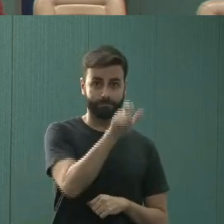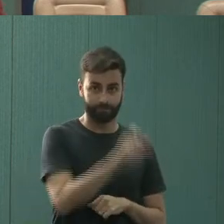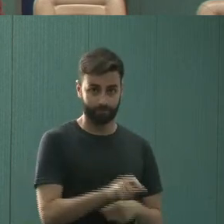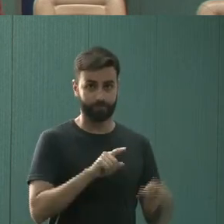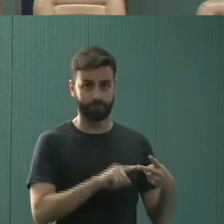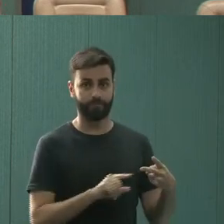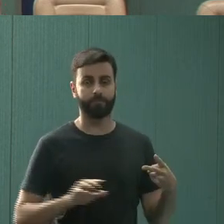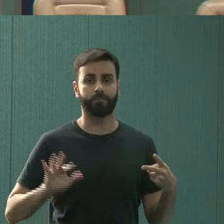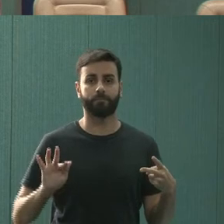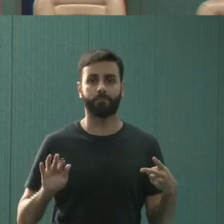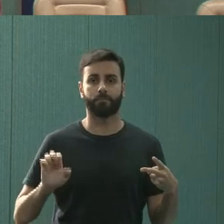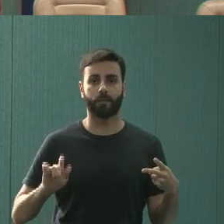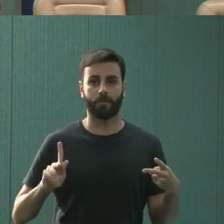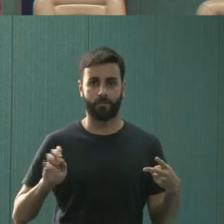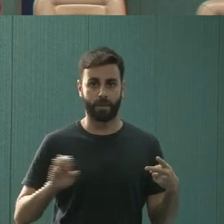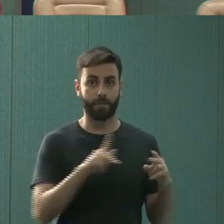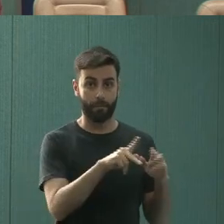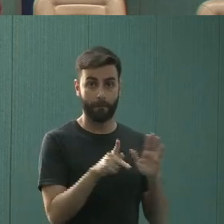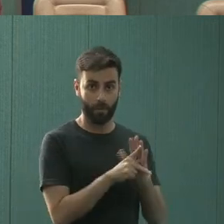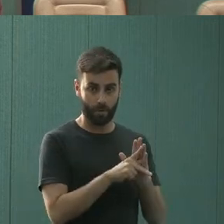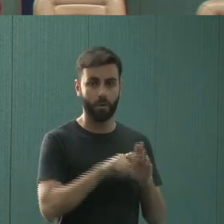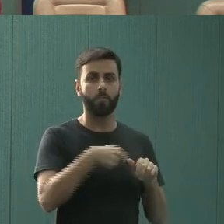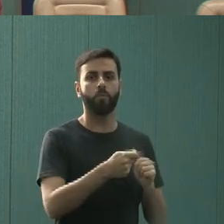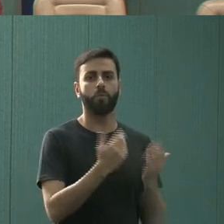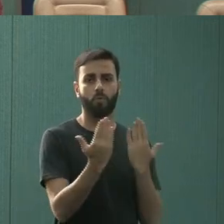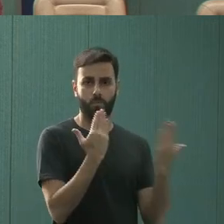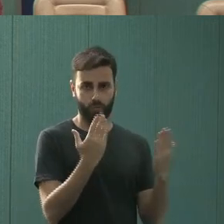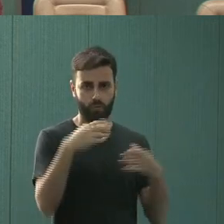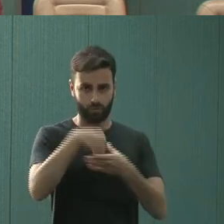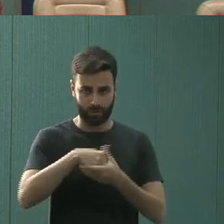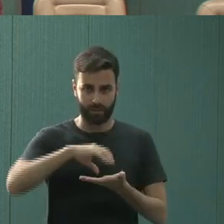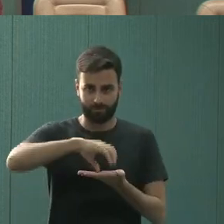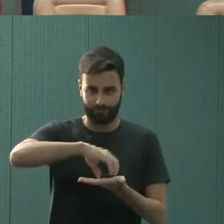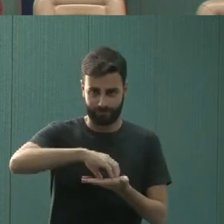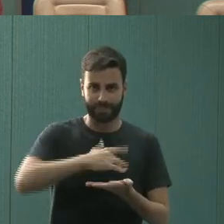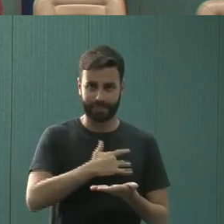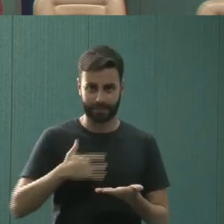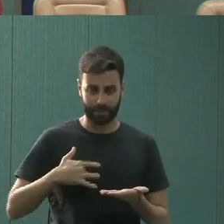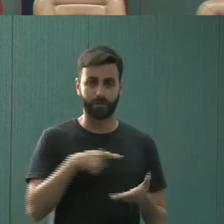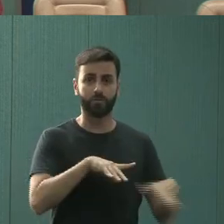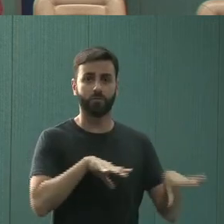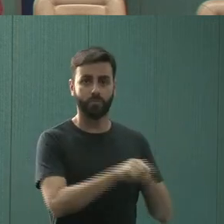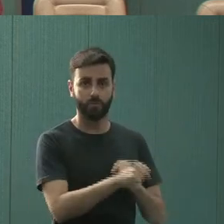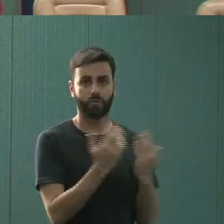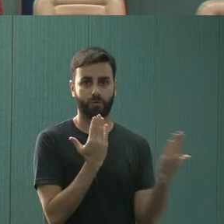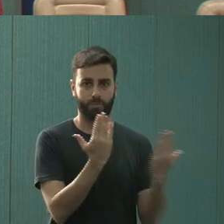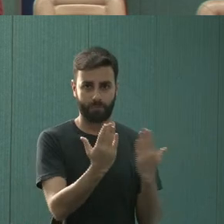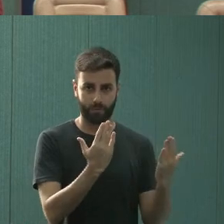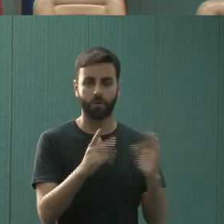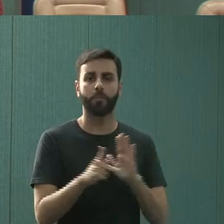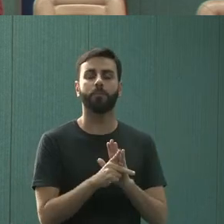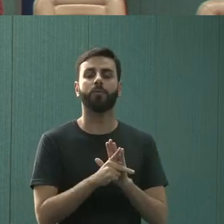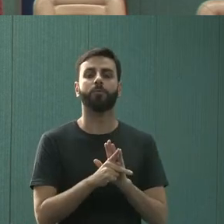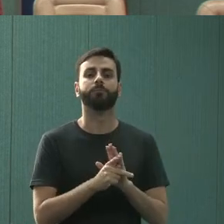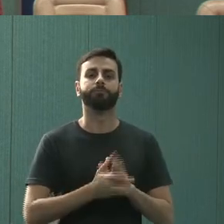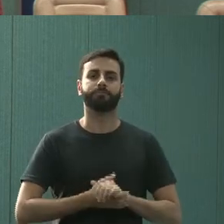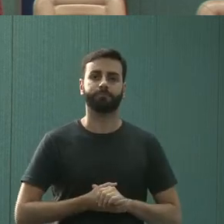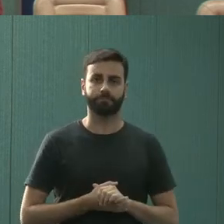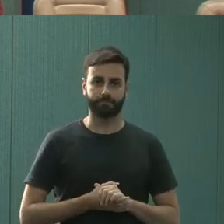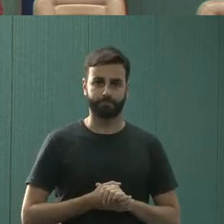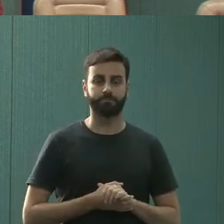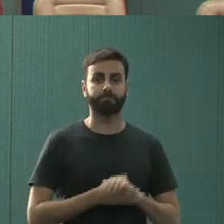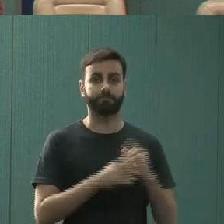Lisboa, que é psicólogo da Divisão Psicossocial. O Felipe possui graduação em psicologia pela Universidade